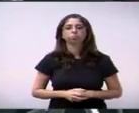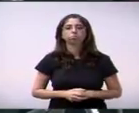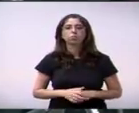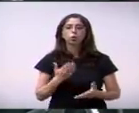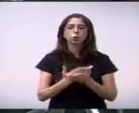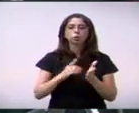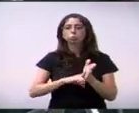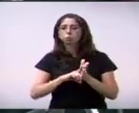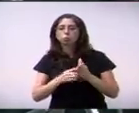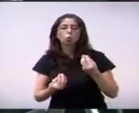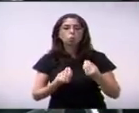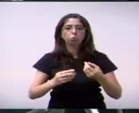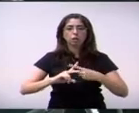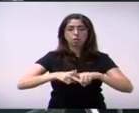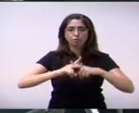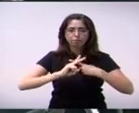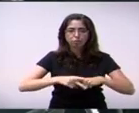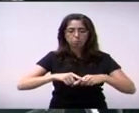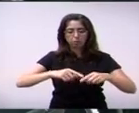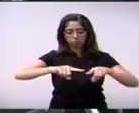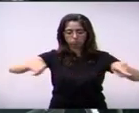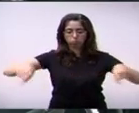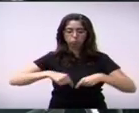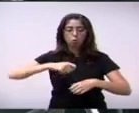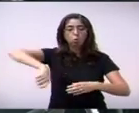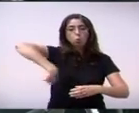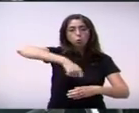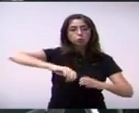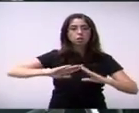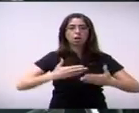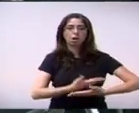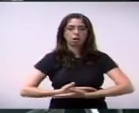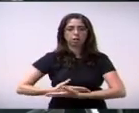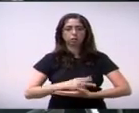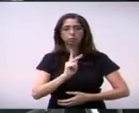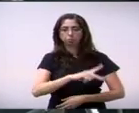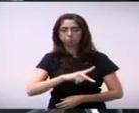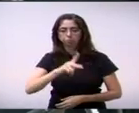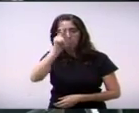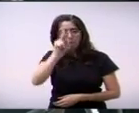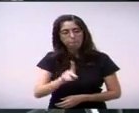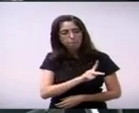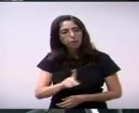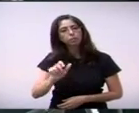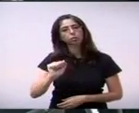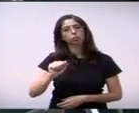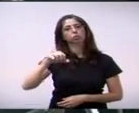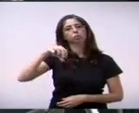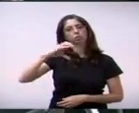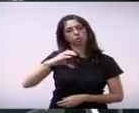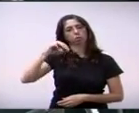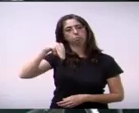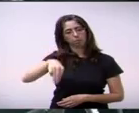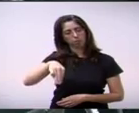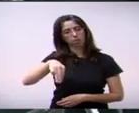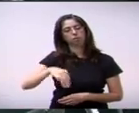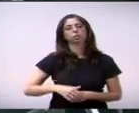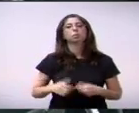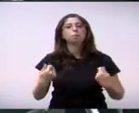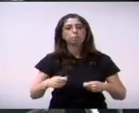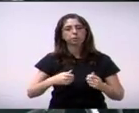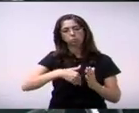os armários das dispensas na creche Padre Antônio Caetano Magalhães. Filho,